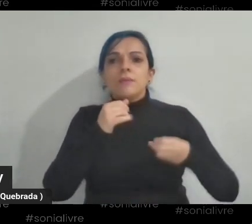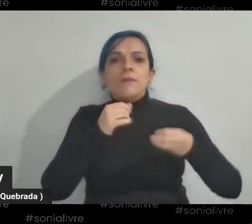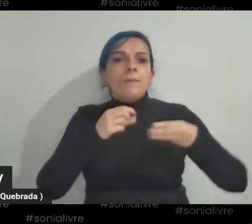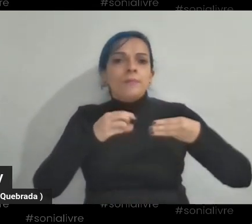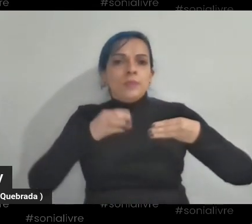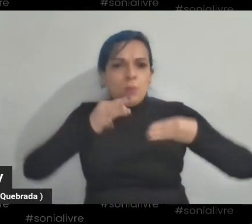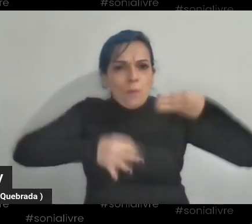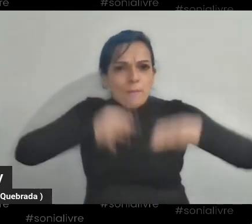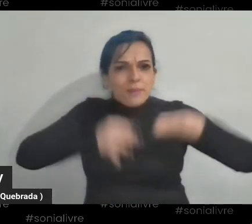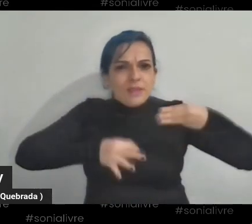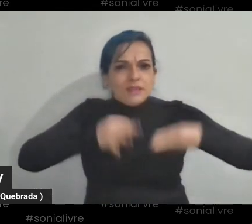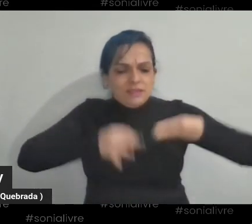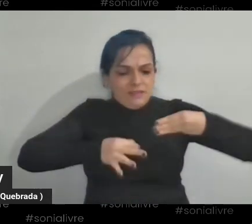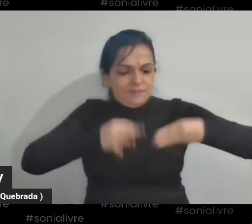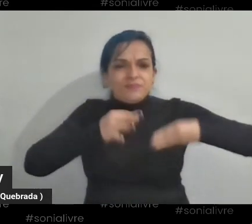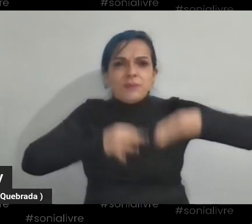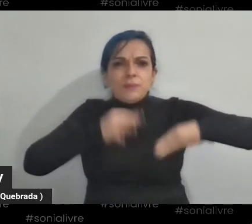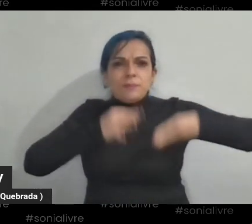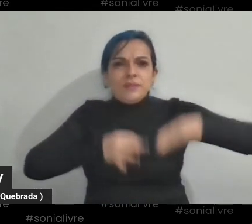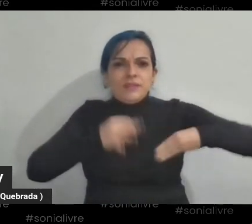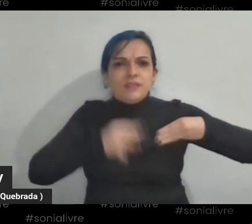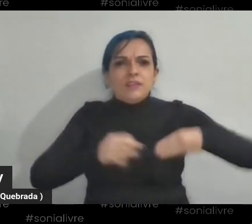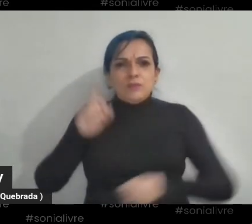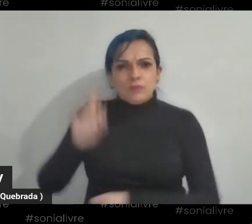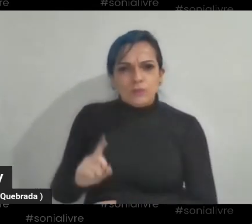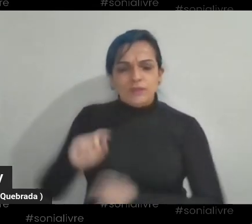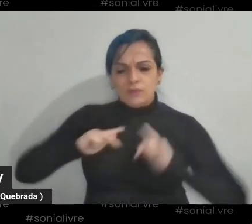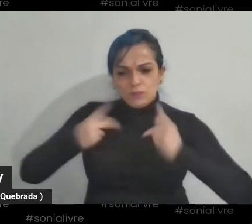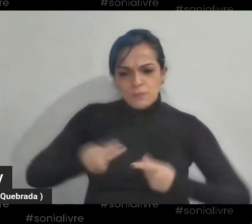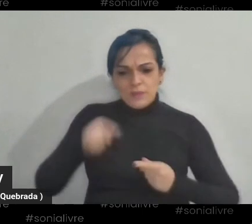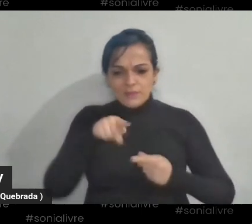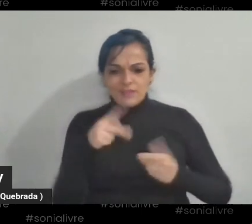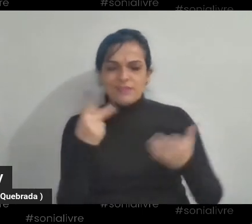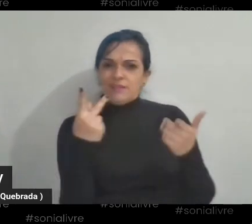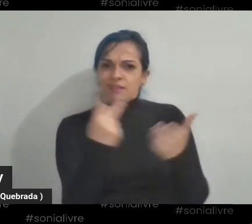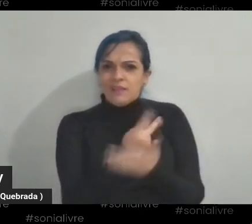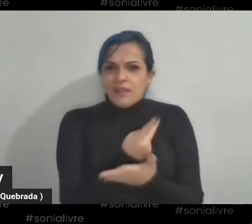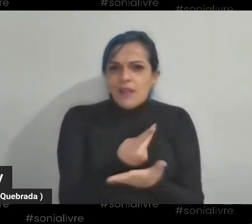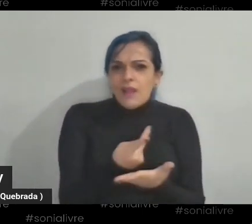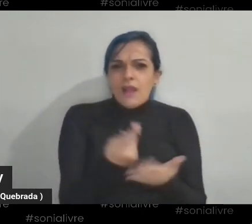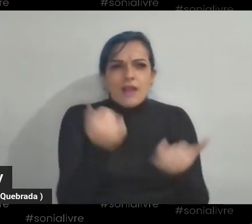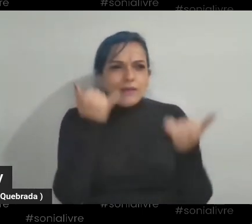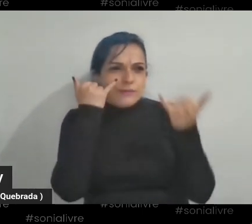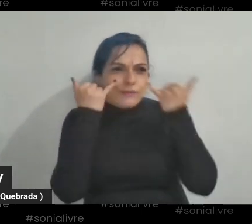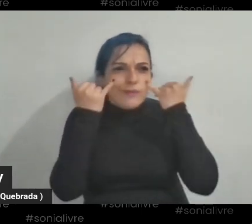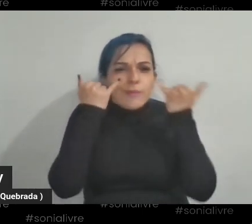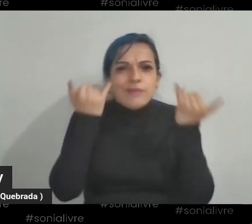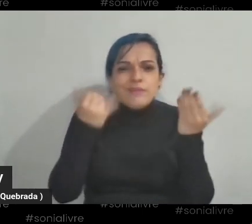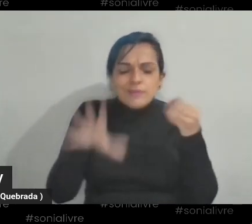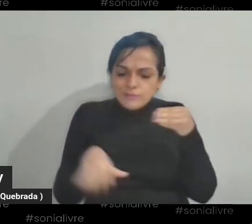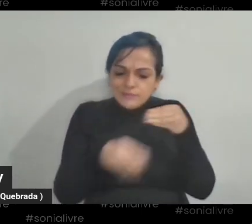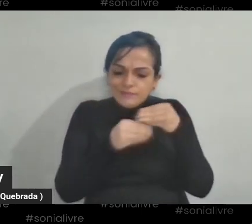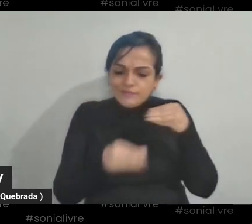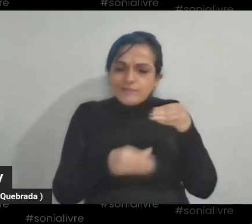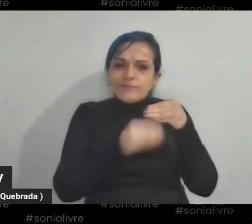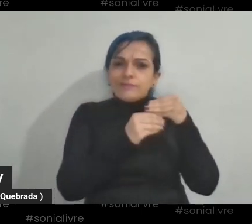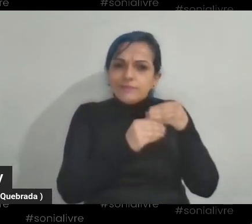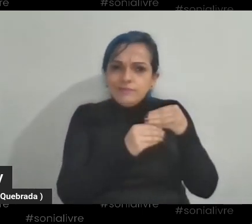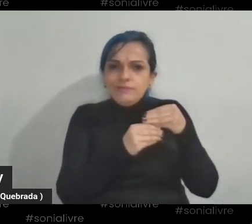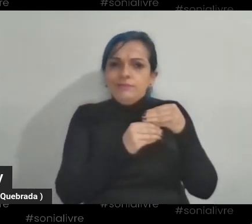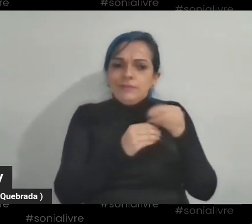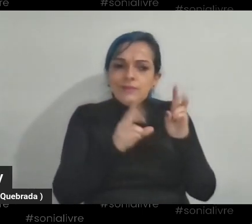de uma forma como se ele tivesse errado em querer ter algum tipo de informação adicional sobre o